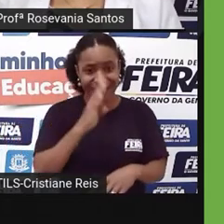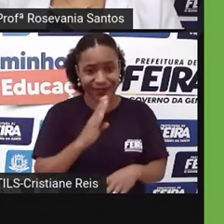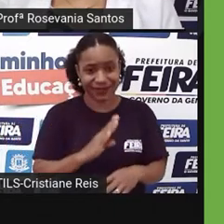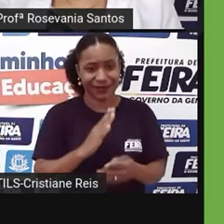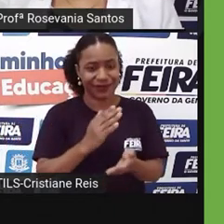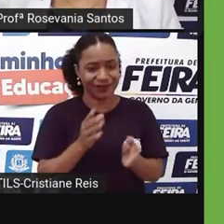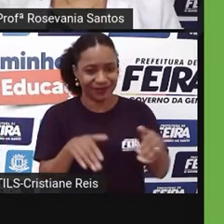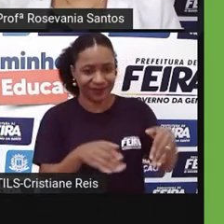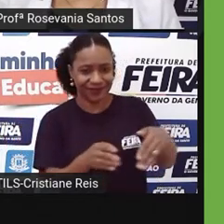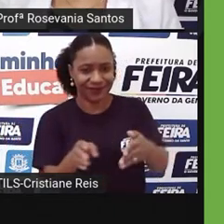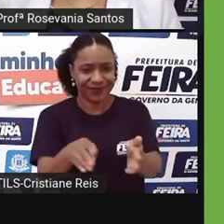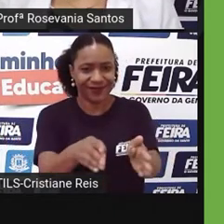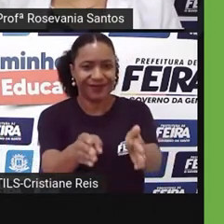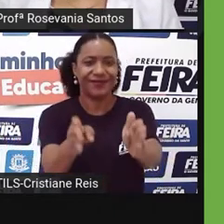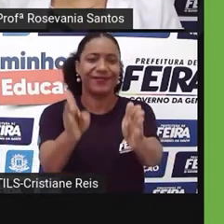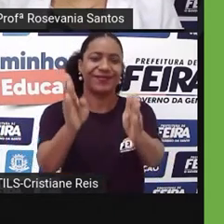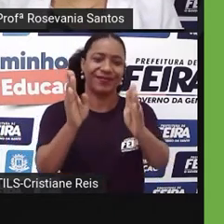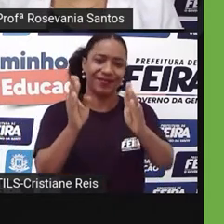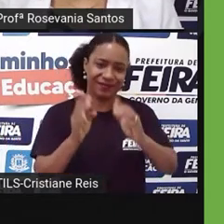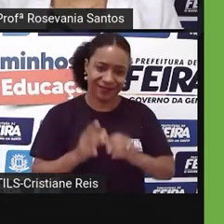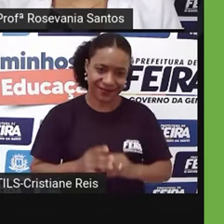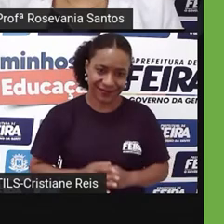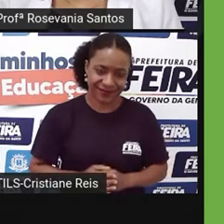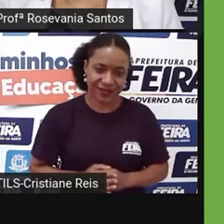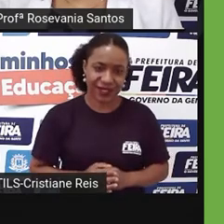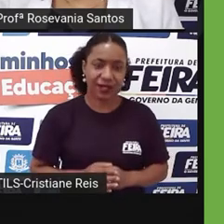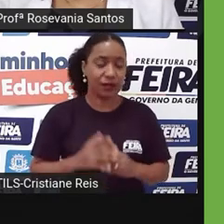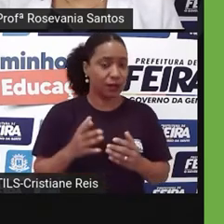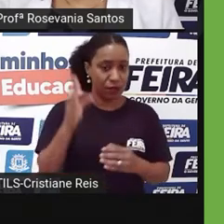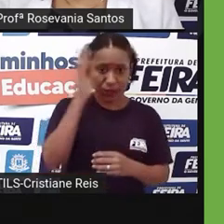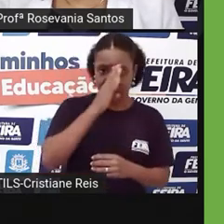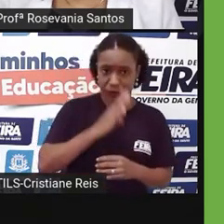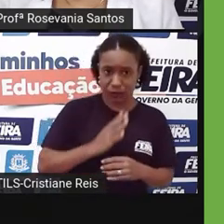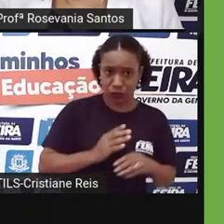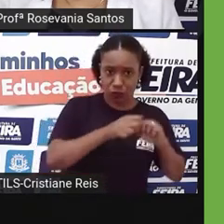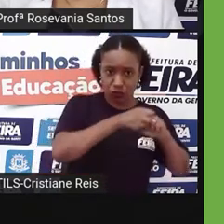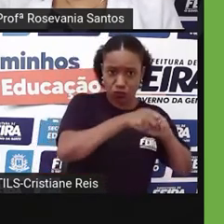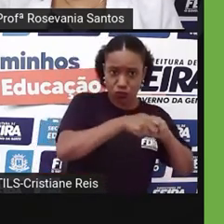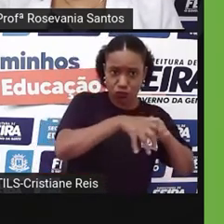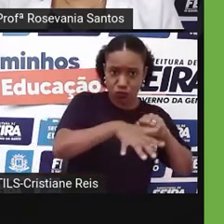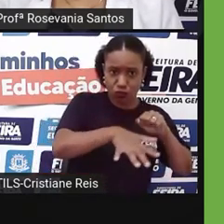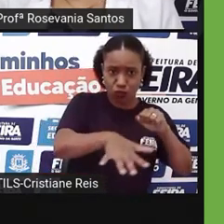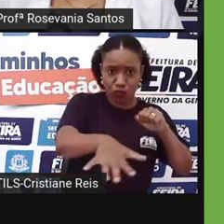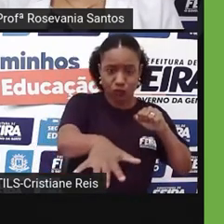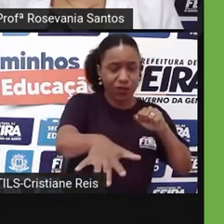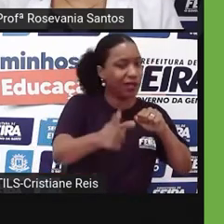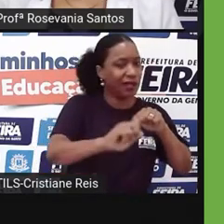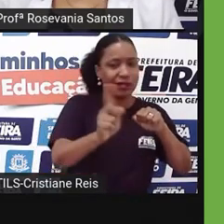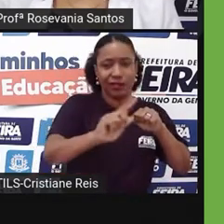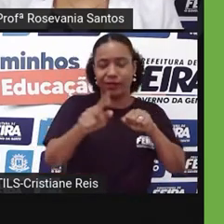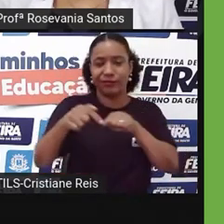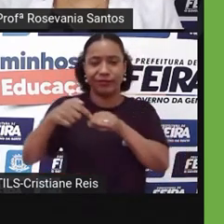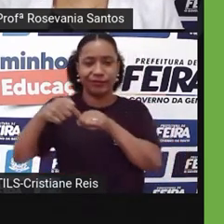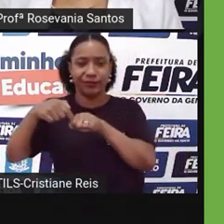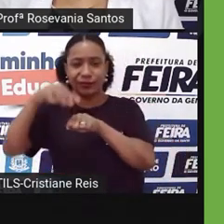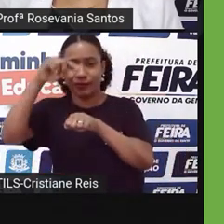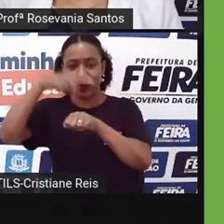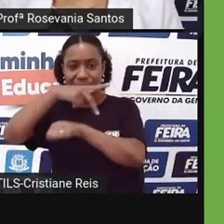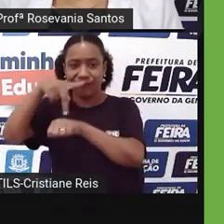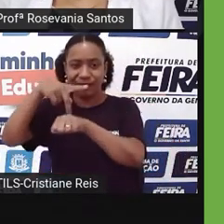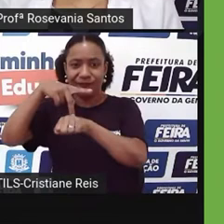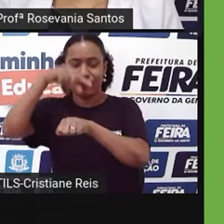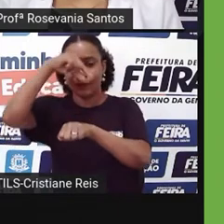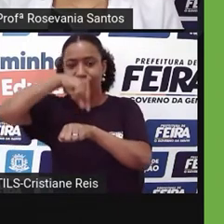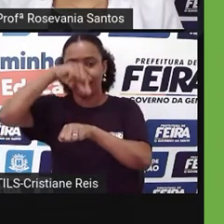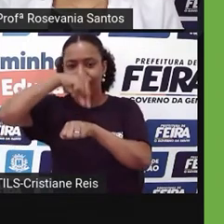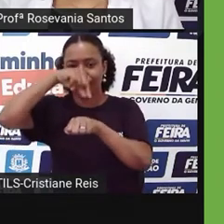a ser o rio Amazonas. Então, ele não nasce no Brasil, né, ele nasce no Peru, e tem